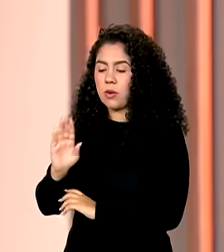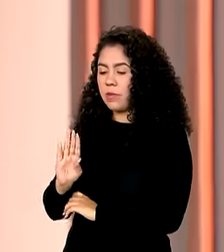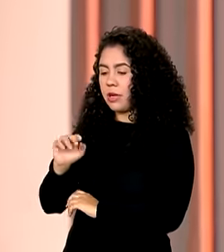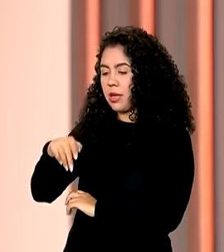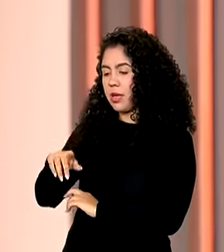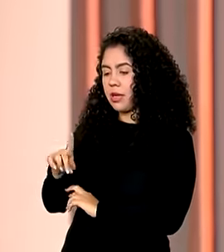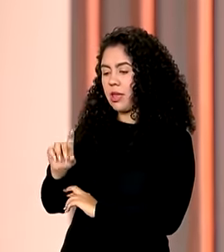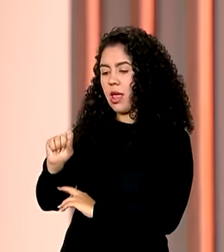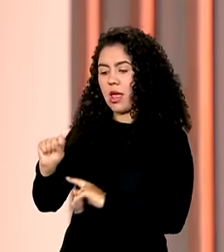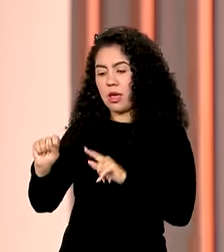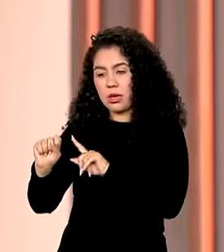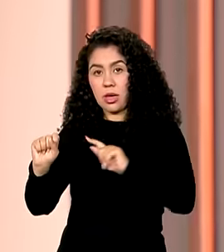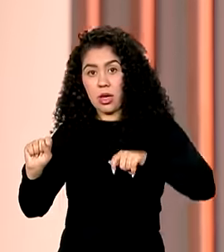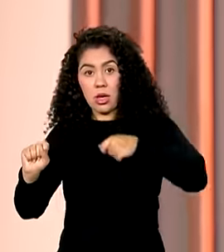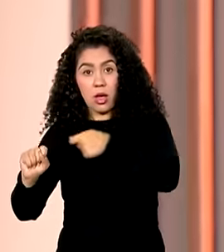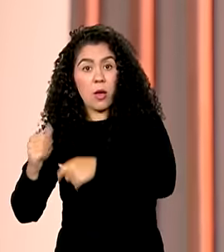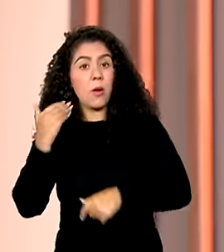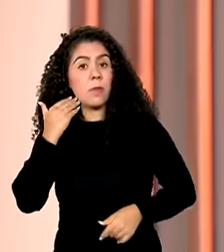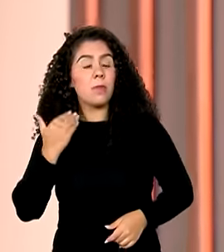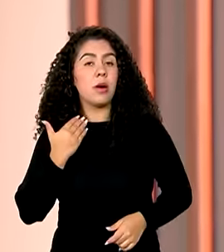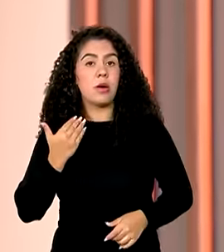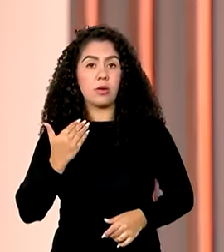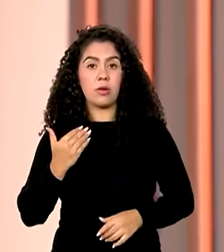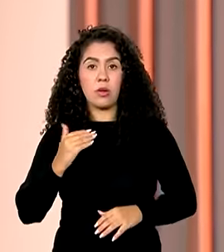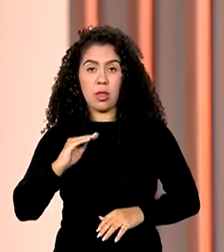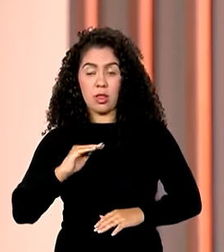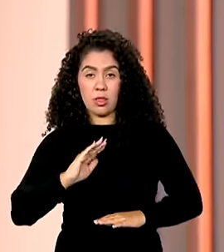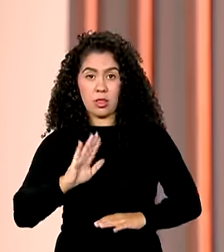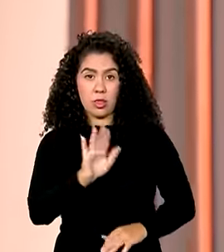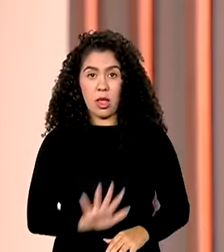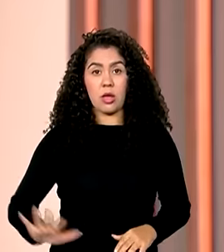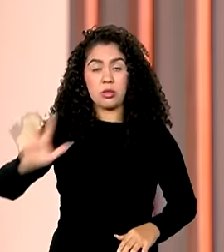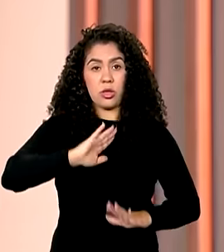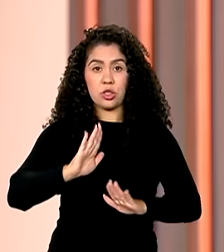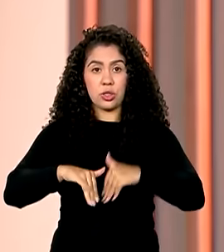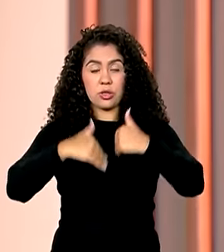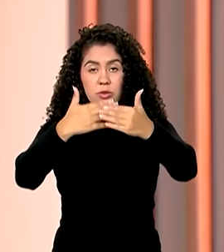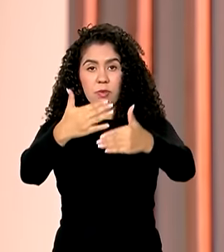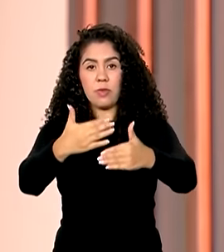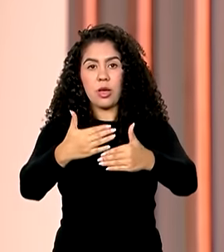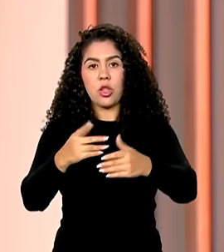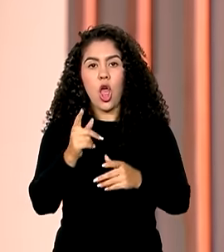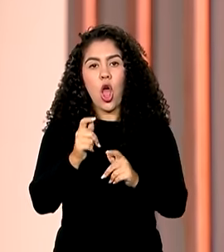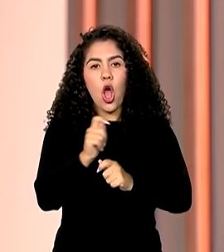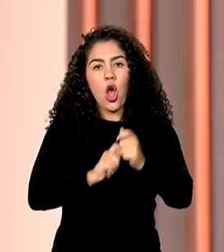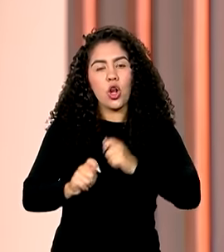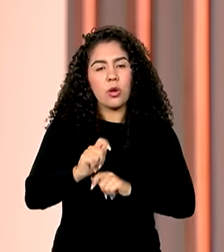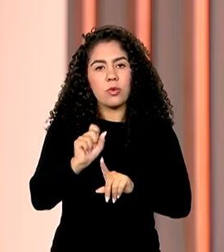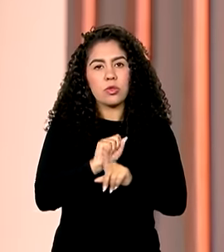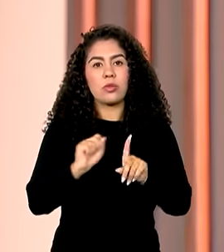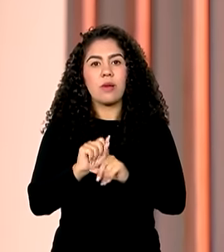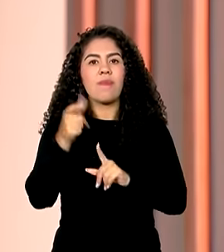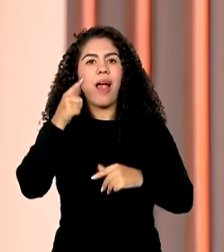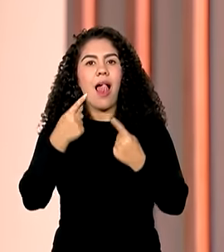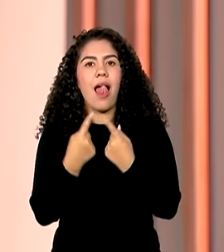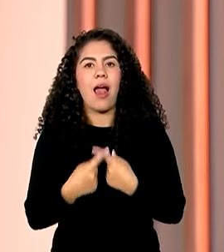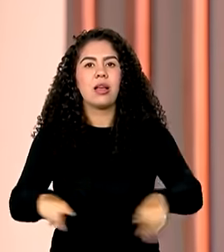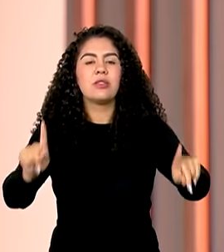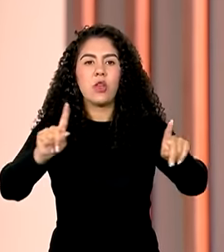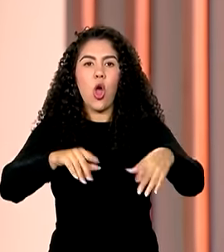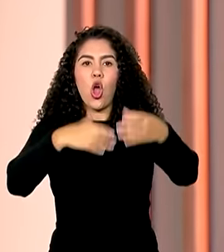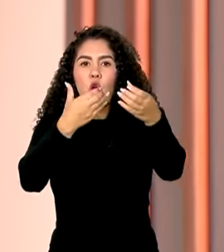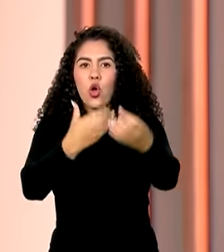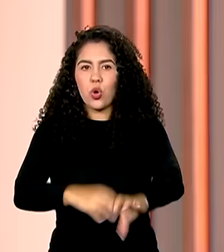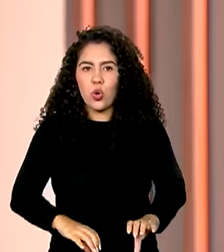Nacional de Desenvolvimento Econômico e Social, lançou um concurso público. São 150 vagas para cargos de